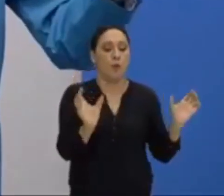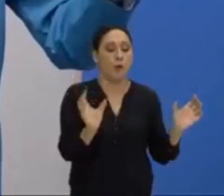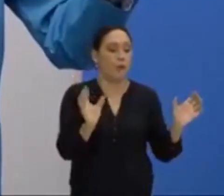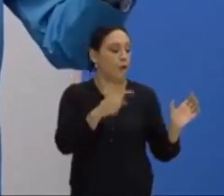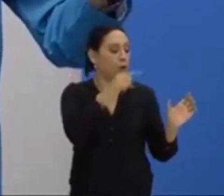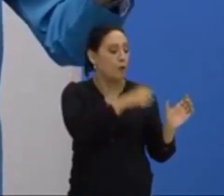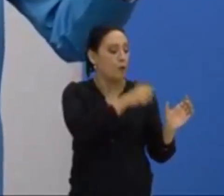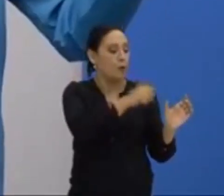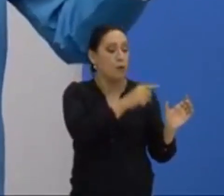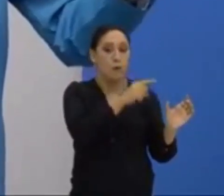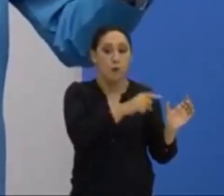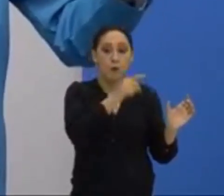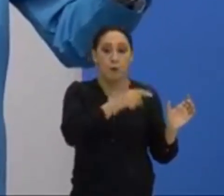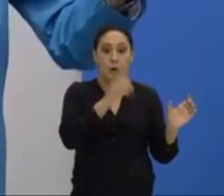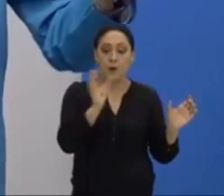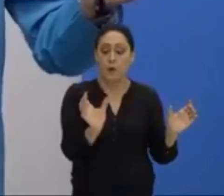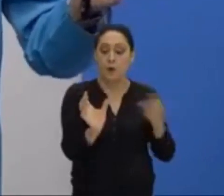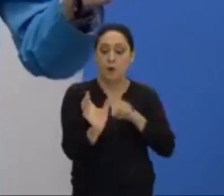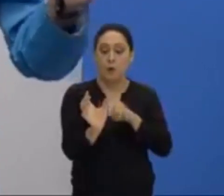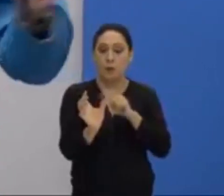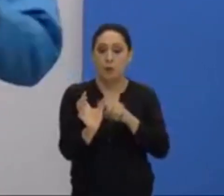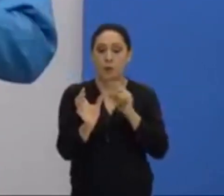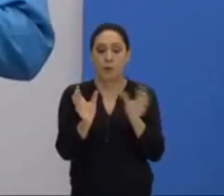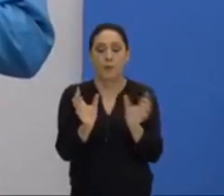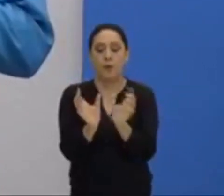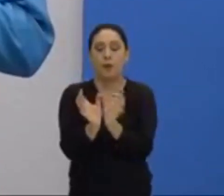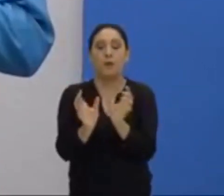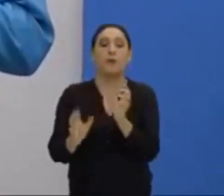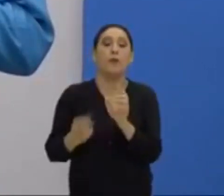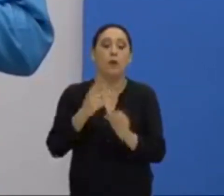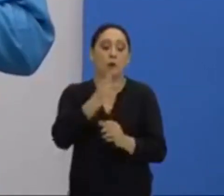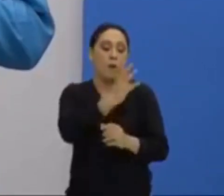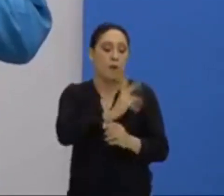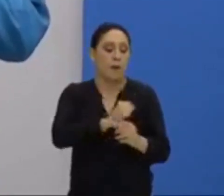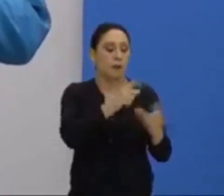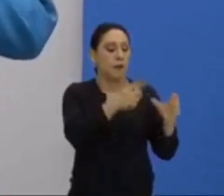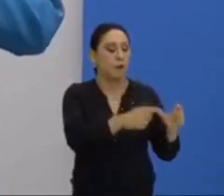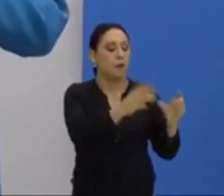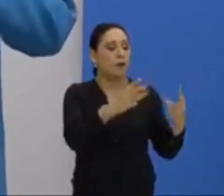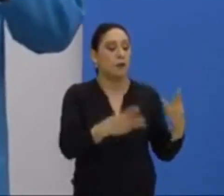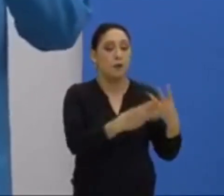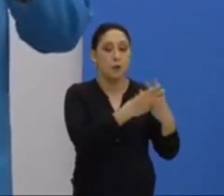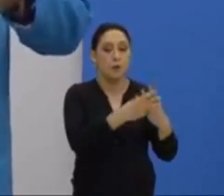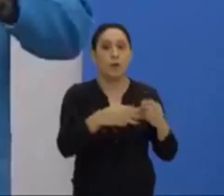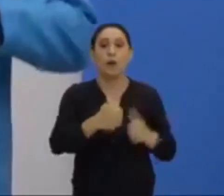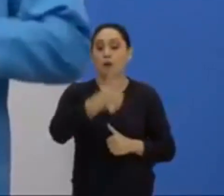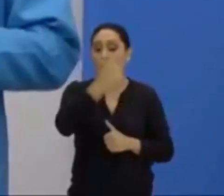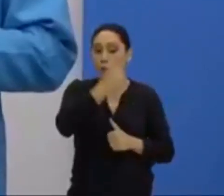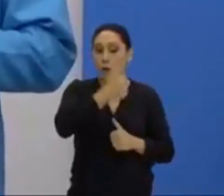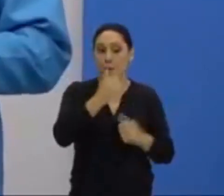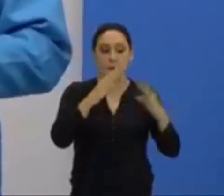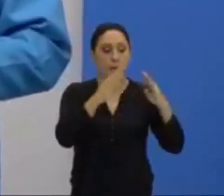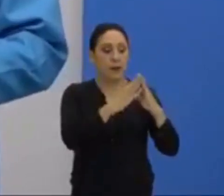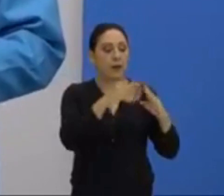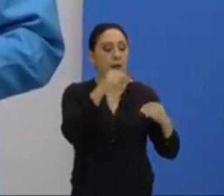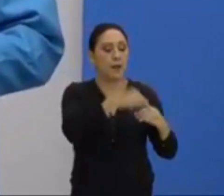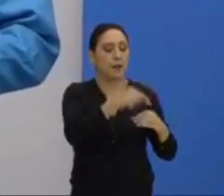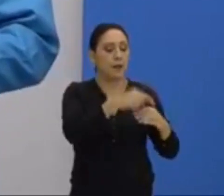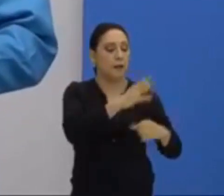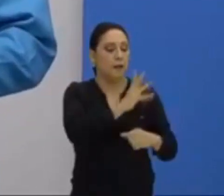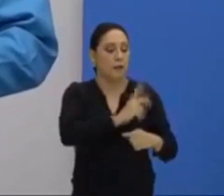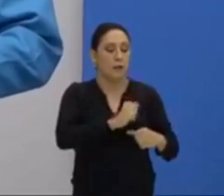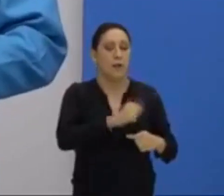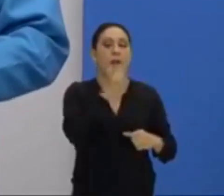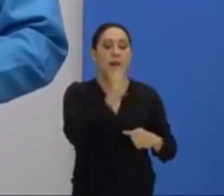um lado, os palestinos, que eu vou já te mostrar quem são, e do outro lado, os judeus. E os primeiros a habitar o território da Palestina